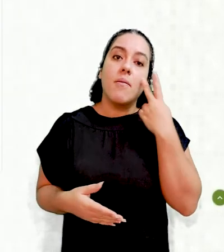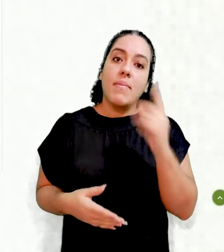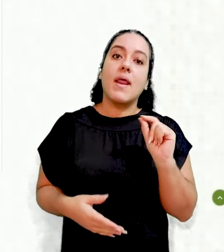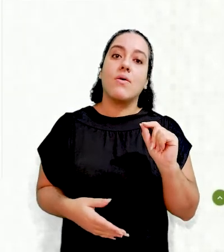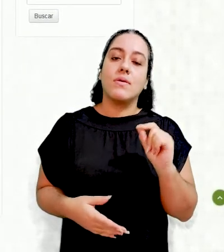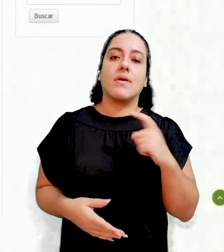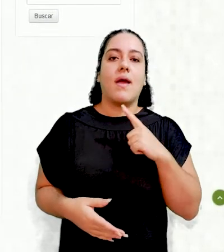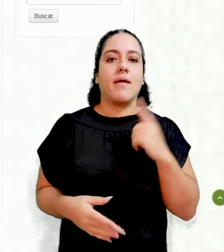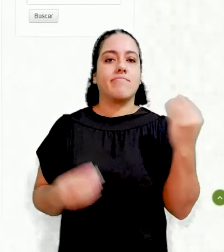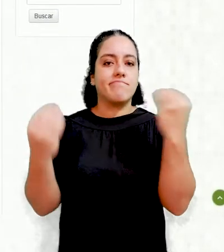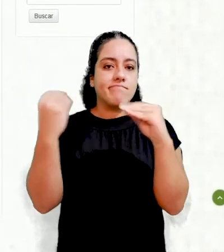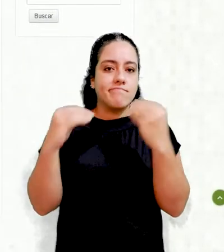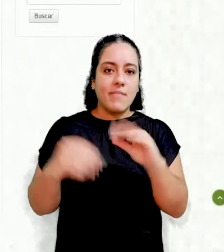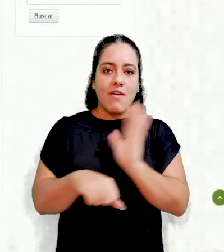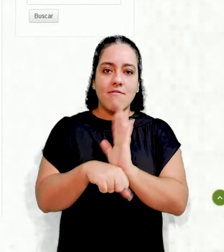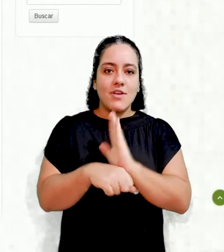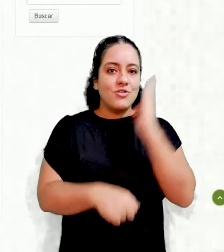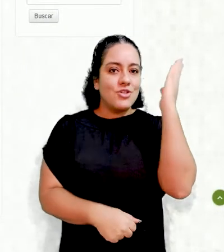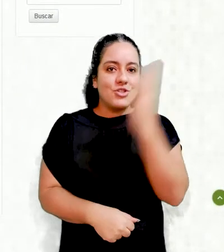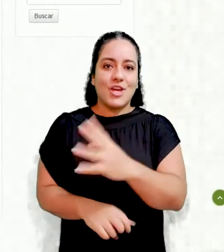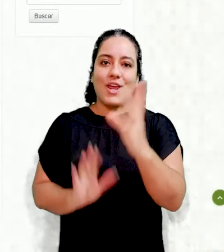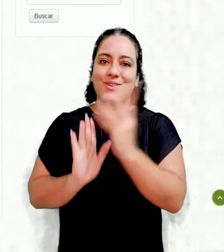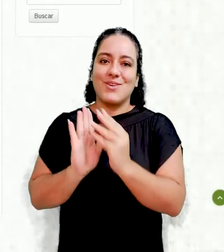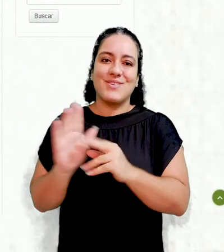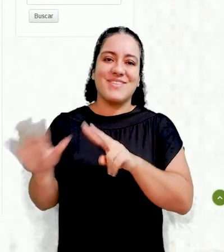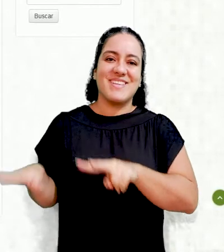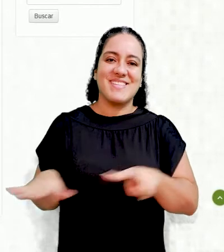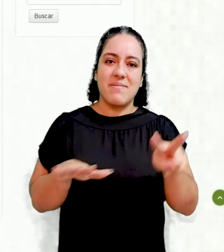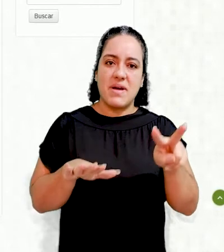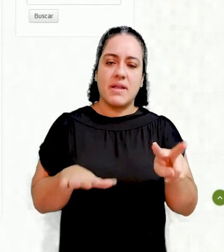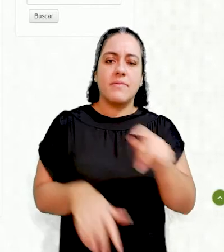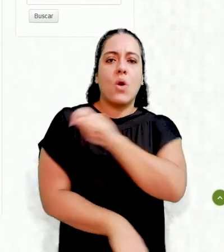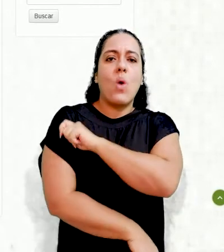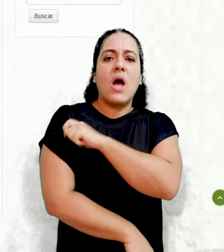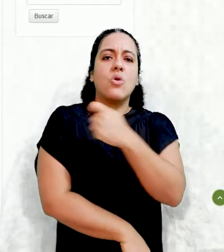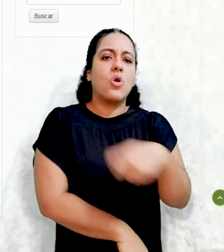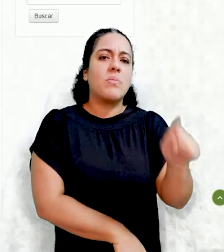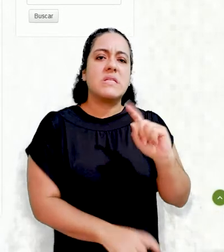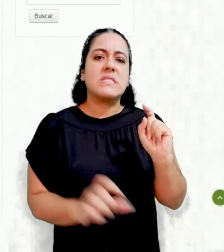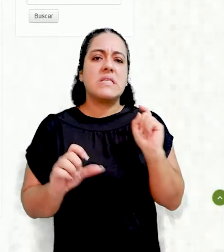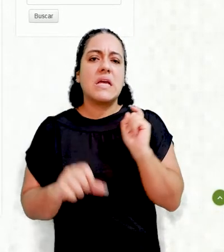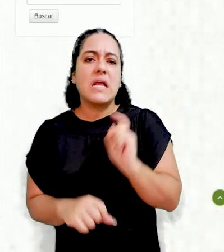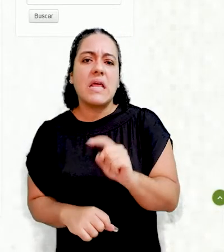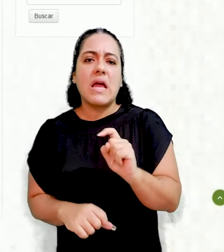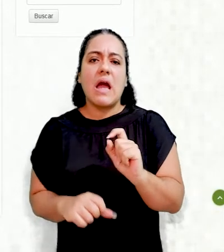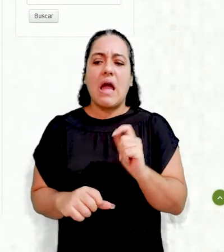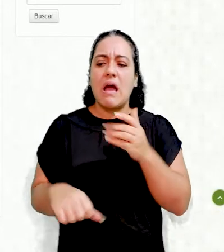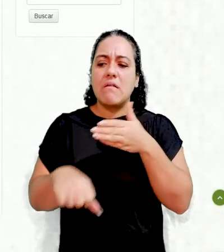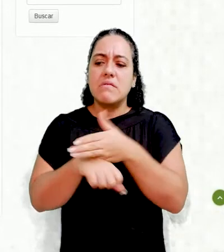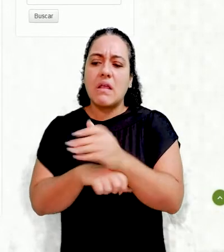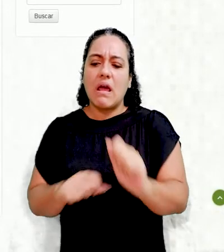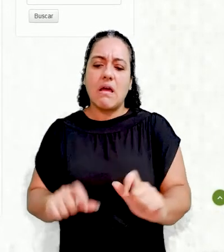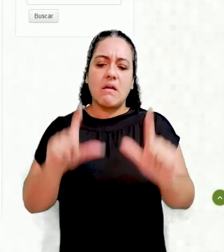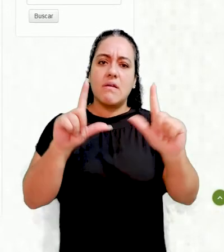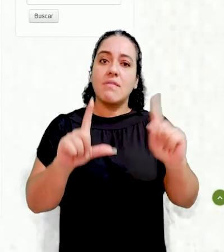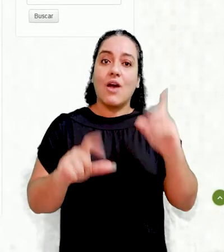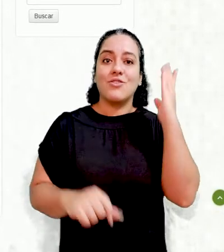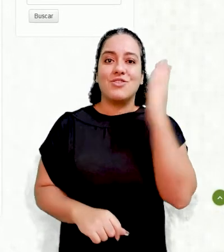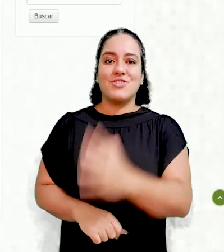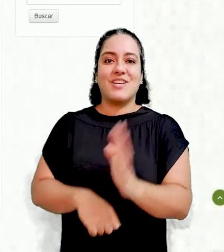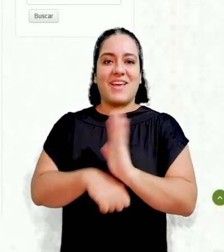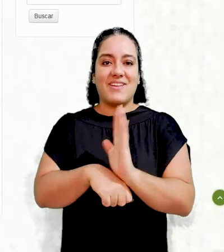isso? Para que você possa inserir vídeos diretamente no conteúdo da semana. O aluno não precisa clicar para entrar, para visualizar,